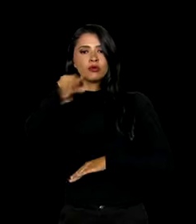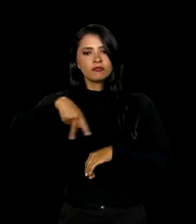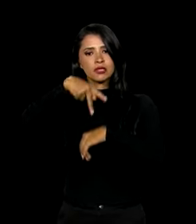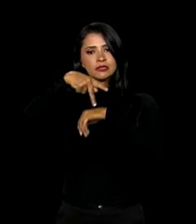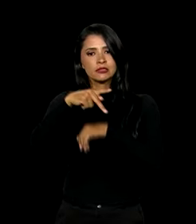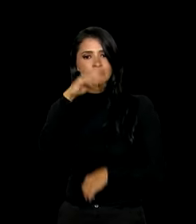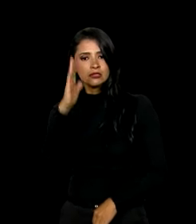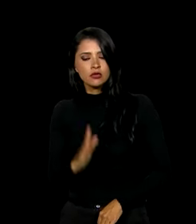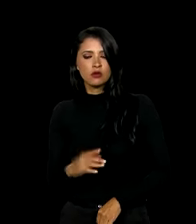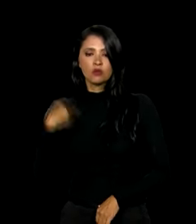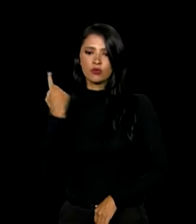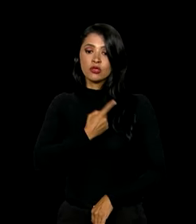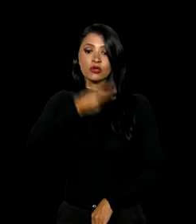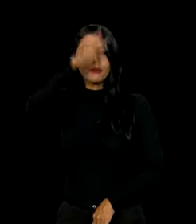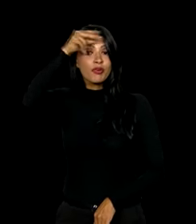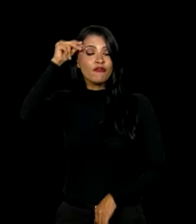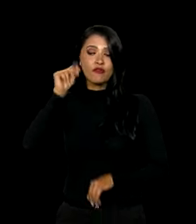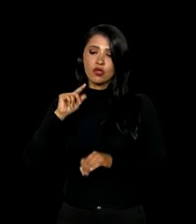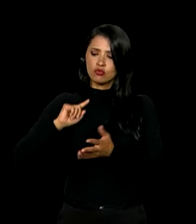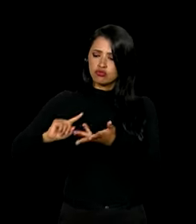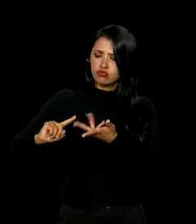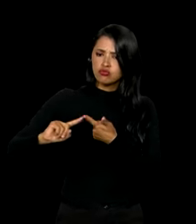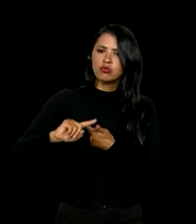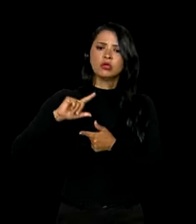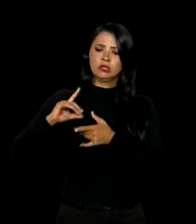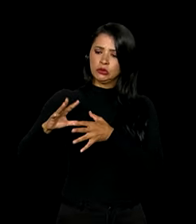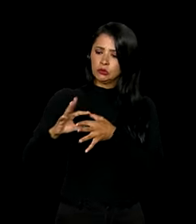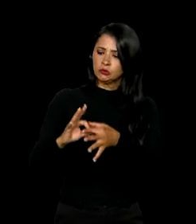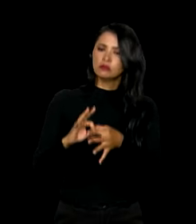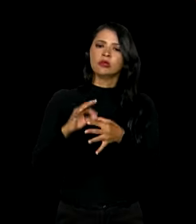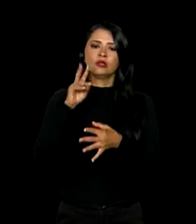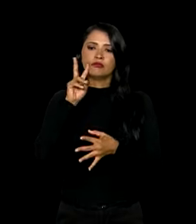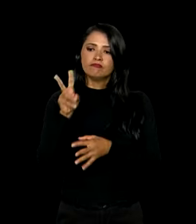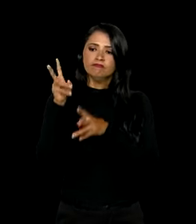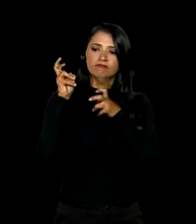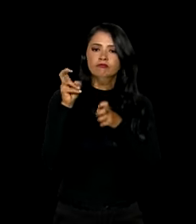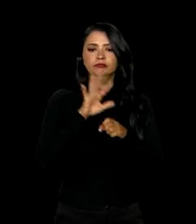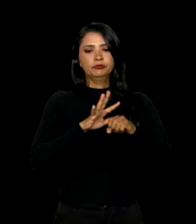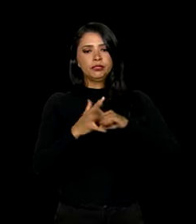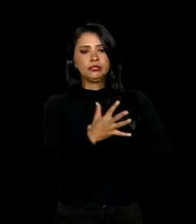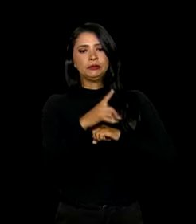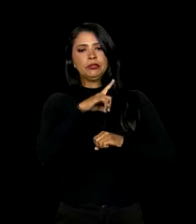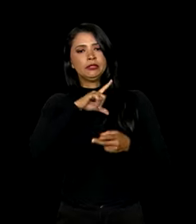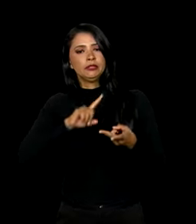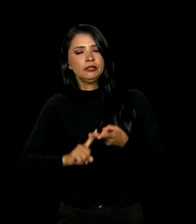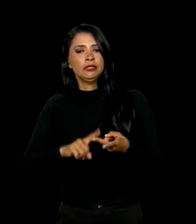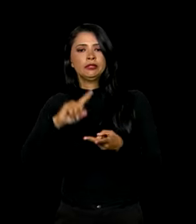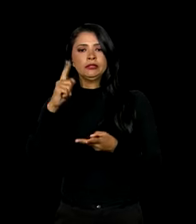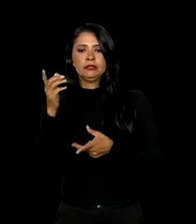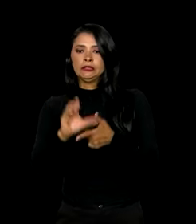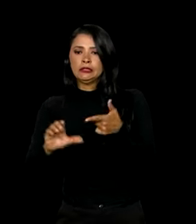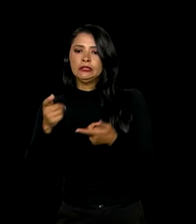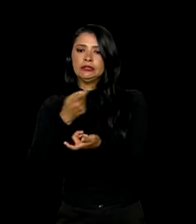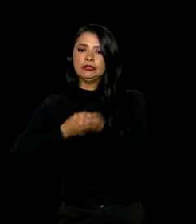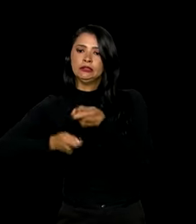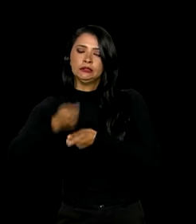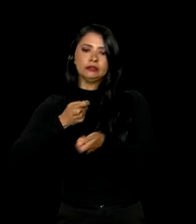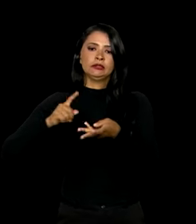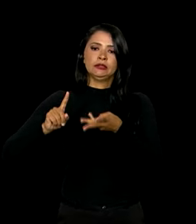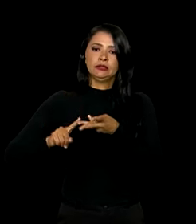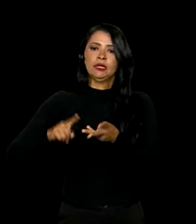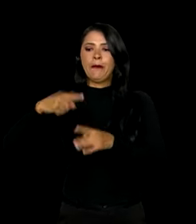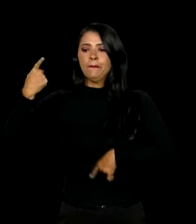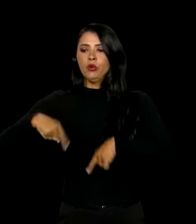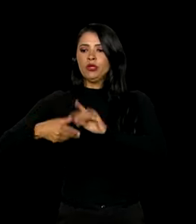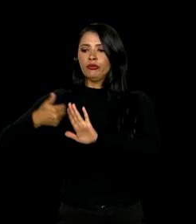municipais, por todos os episódios que vivemos recentemente, pandemia, crise econômica, desmonte das